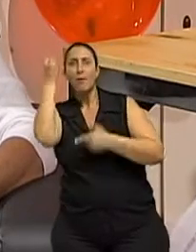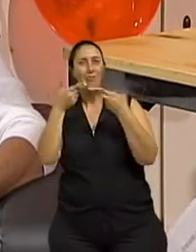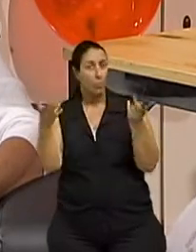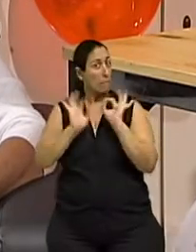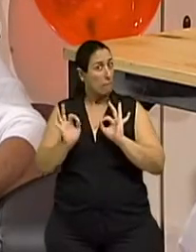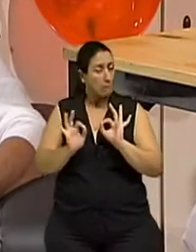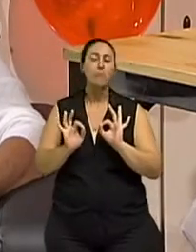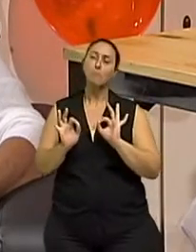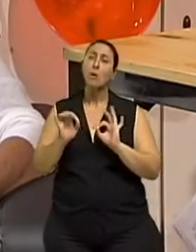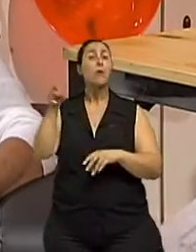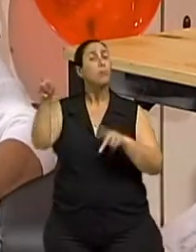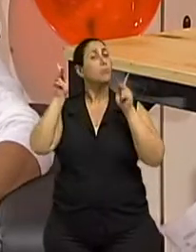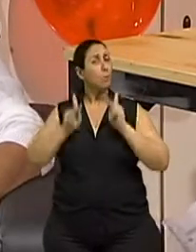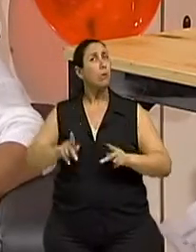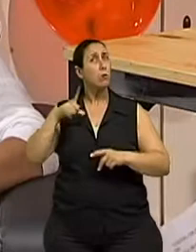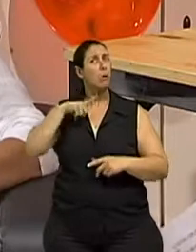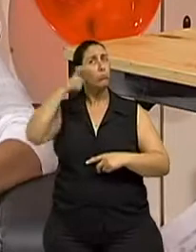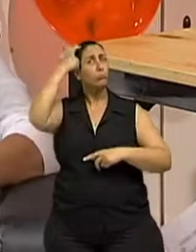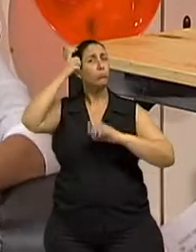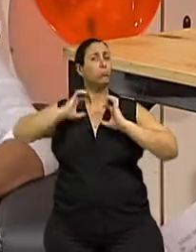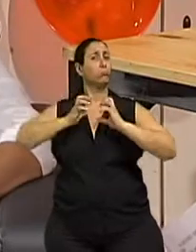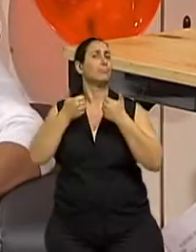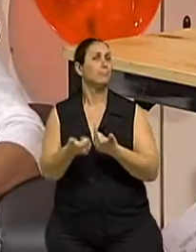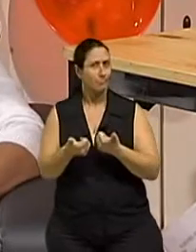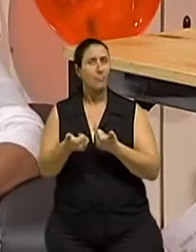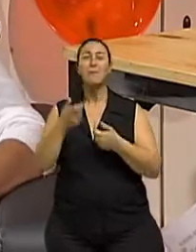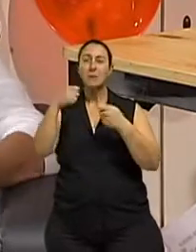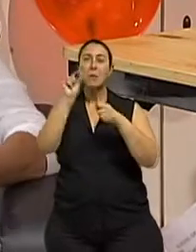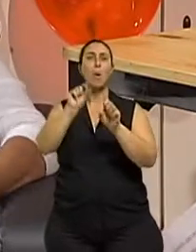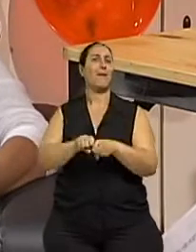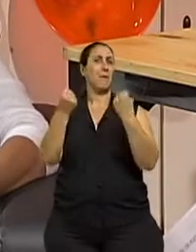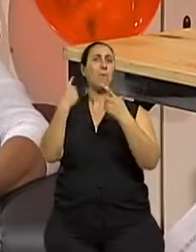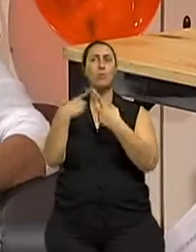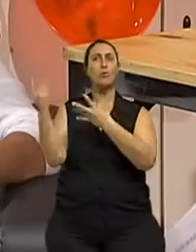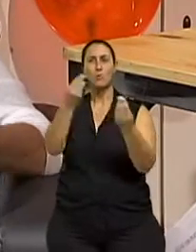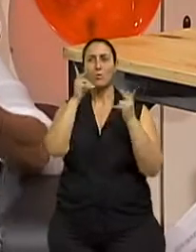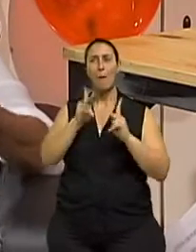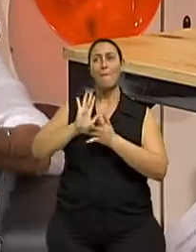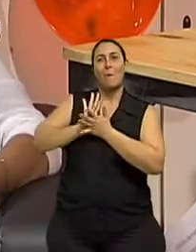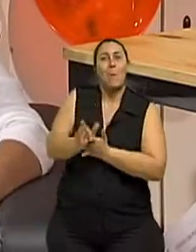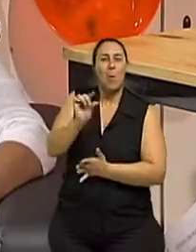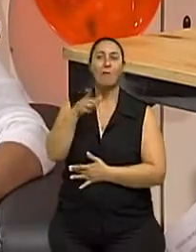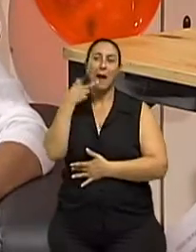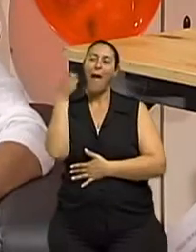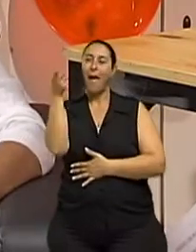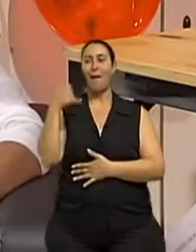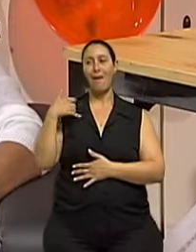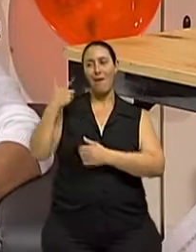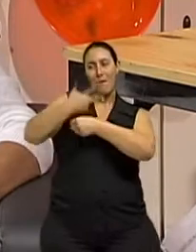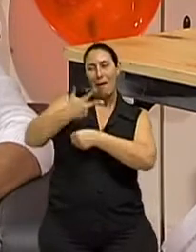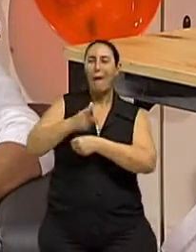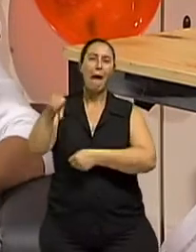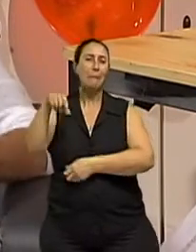ter em qualquer faixa etária também, né? Então, vamos desmistificar isso e mostrar que é uma pessoa que dispõe de um